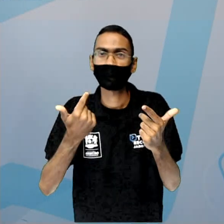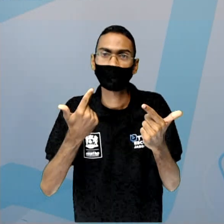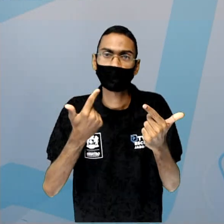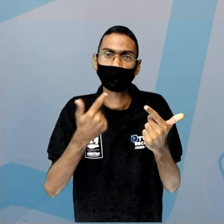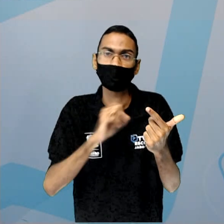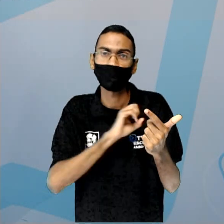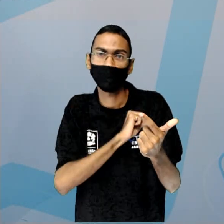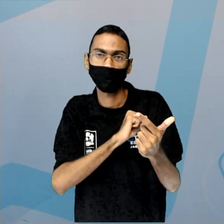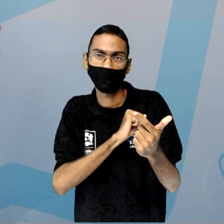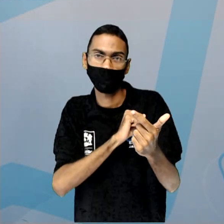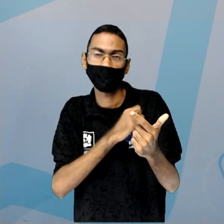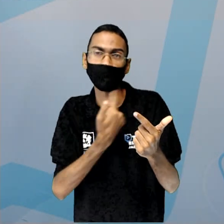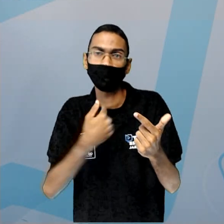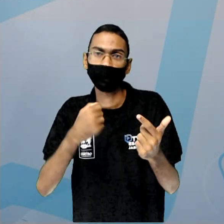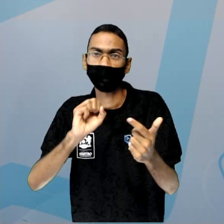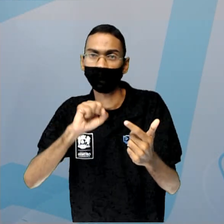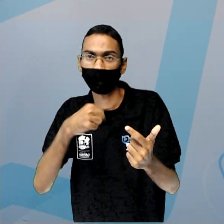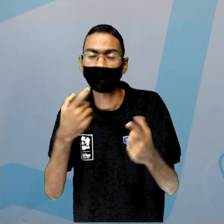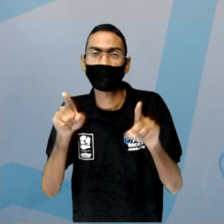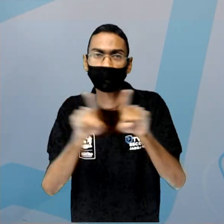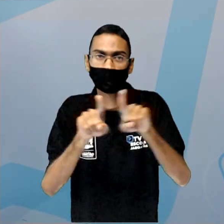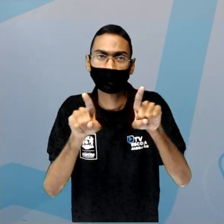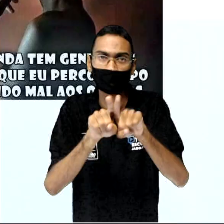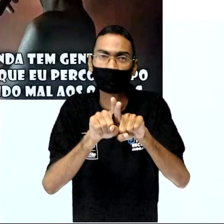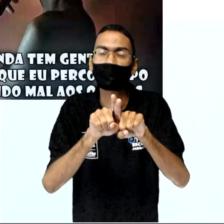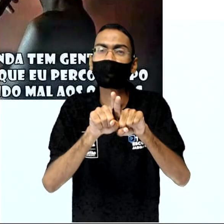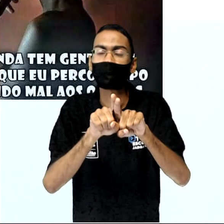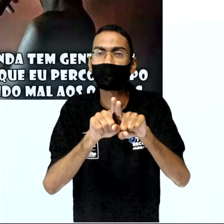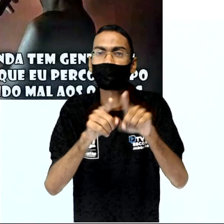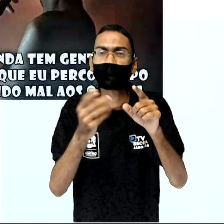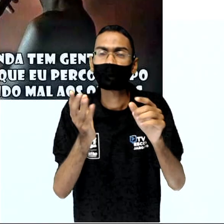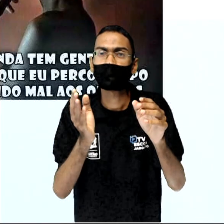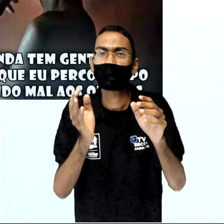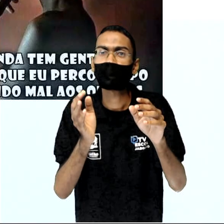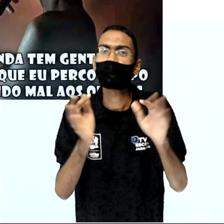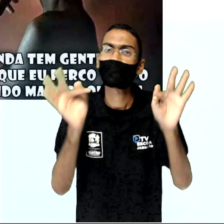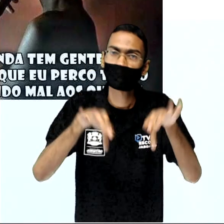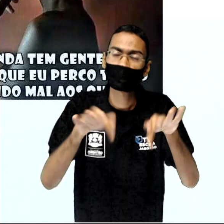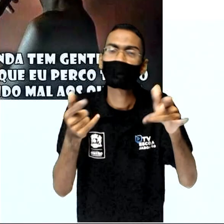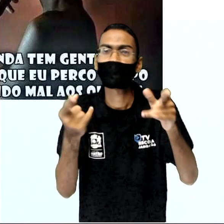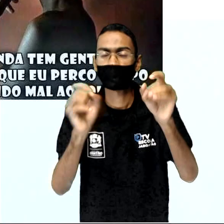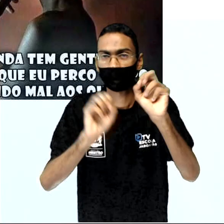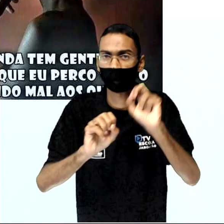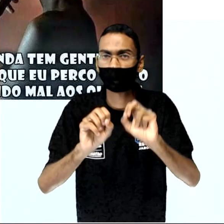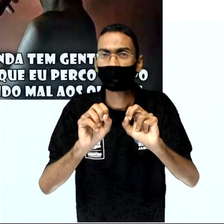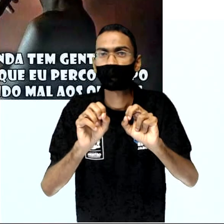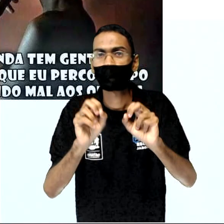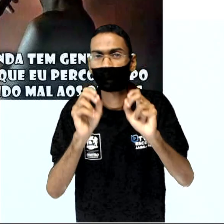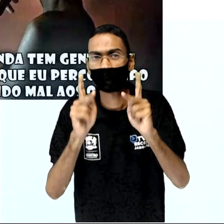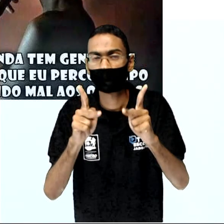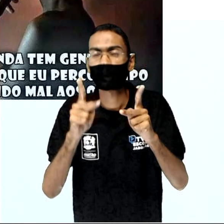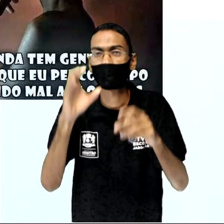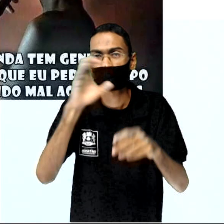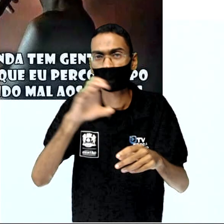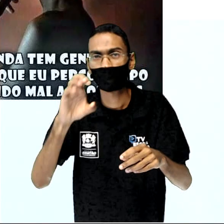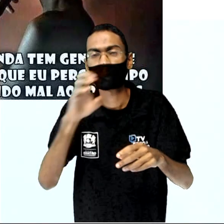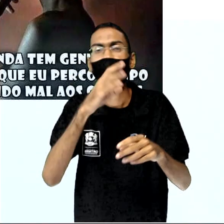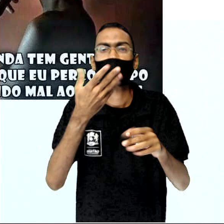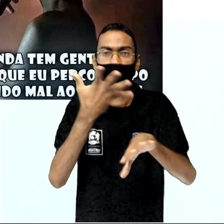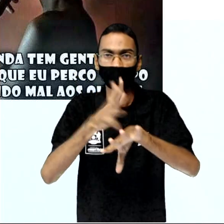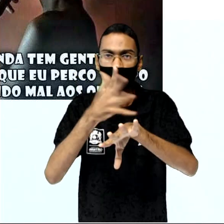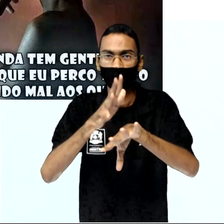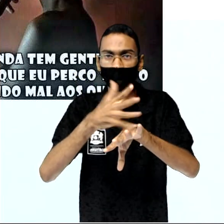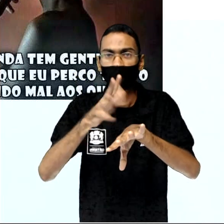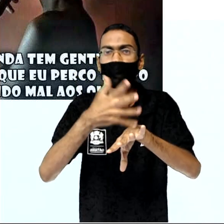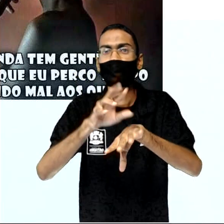conhecimento. E, por último, o desafio para vocês aí, ó. O catolicismo é a prática dos religiosos